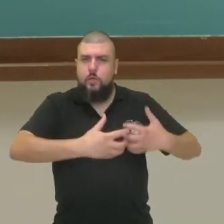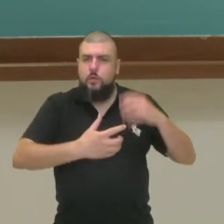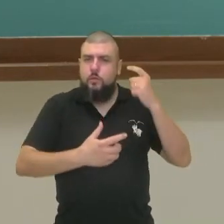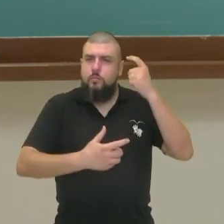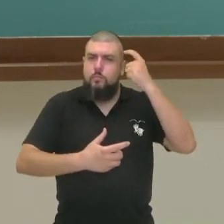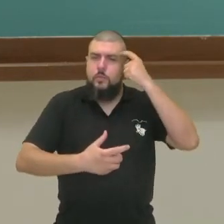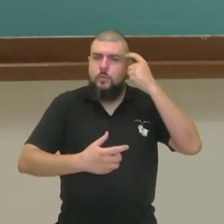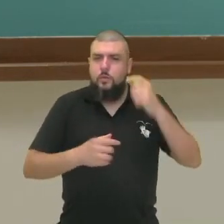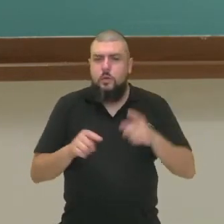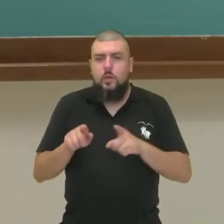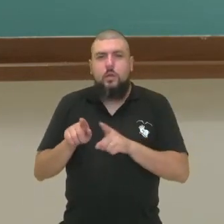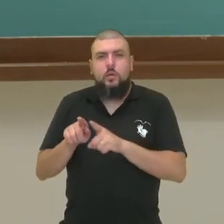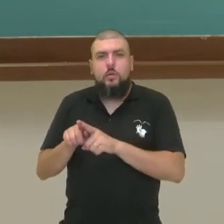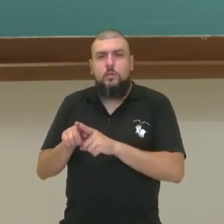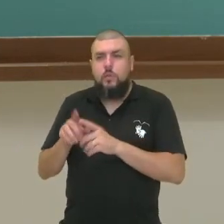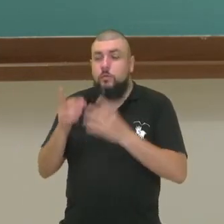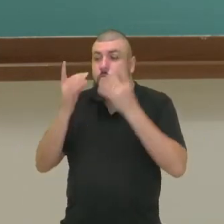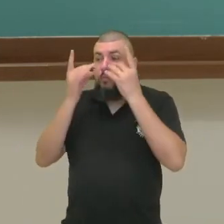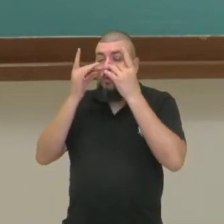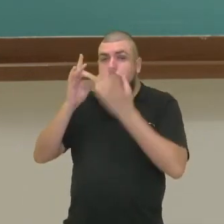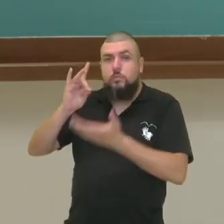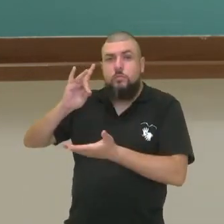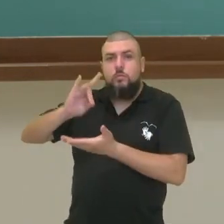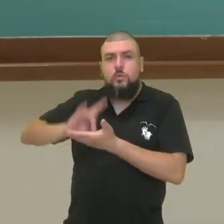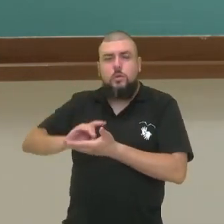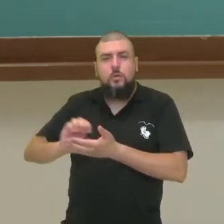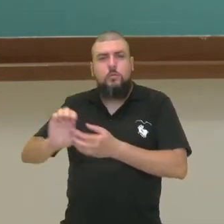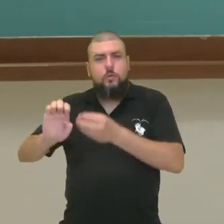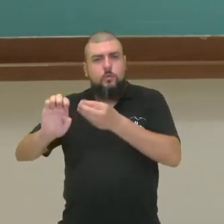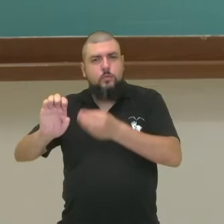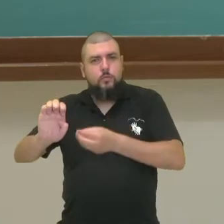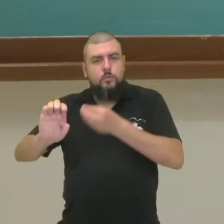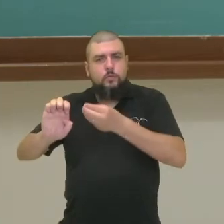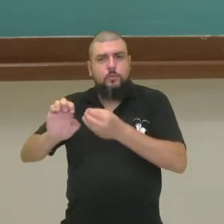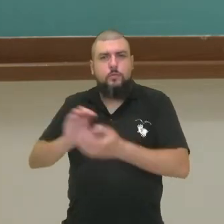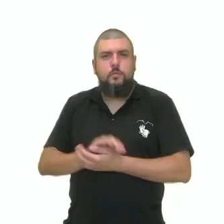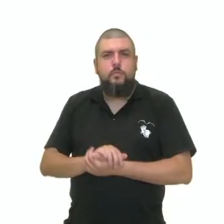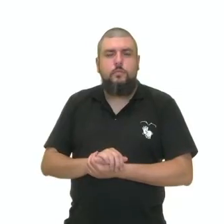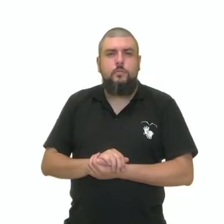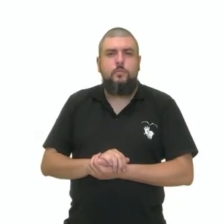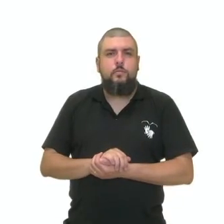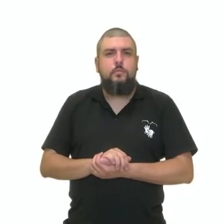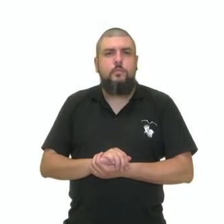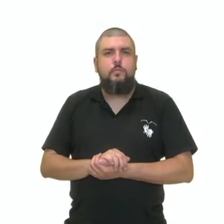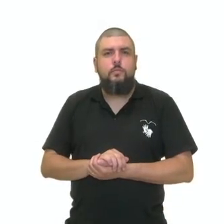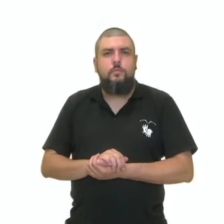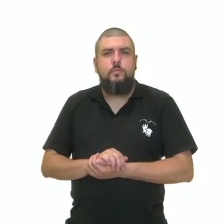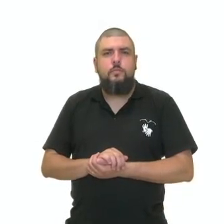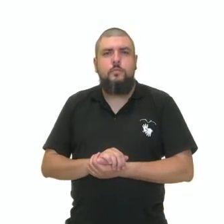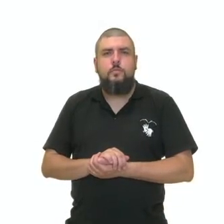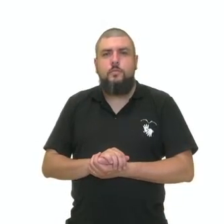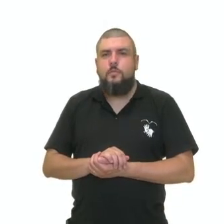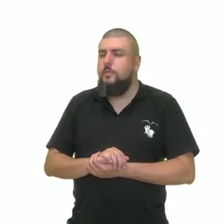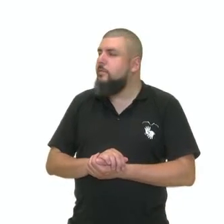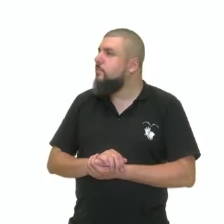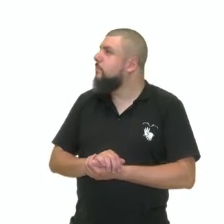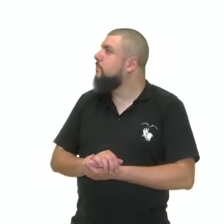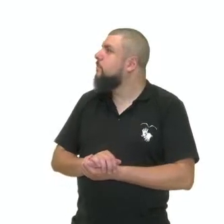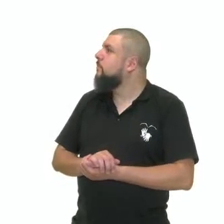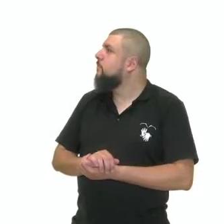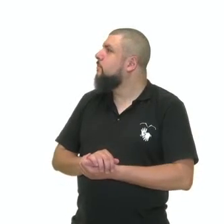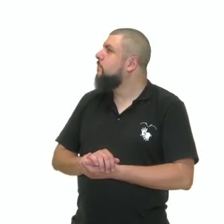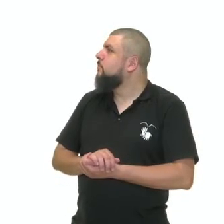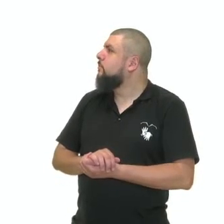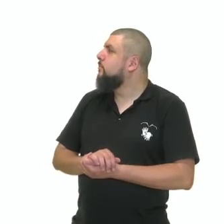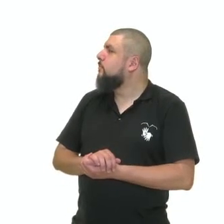Platão e a realidade defendida pelo Aristóteles. Vejam só essa imagem aqui. Então, temos o afresco